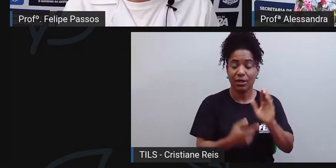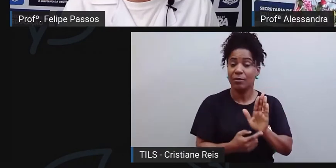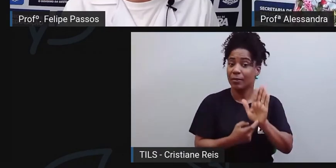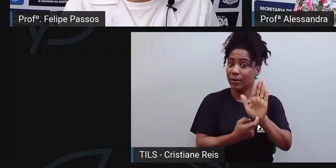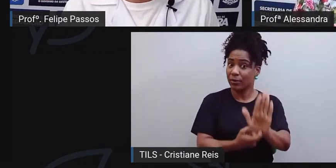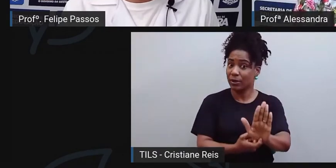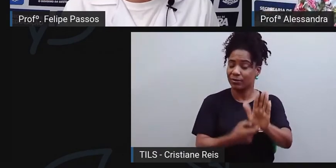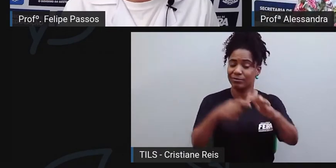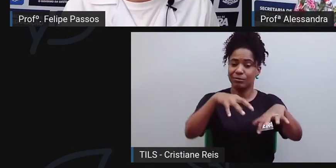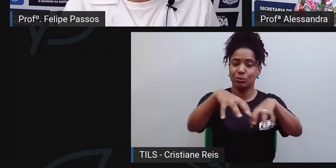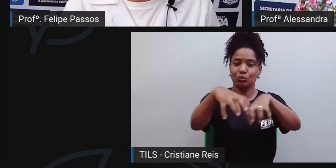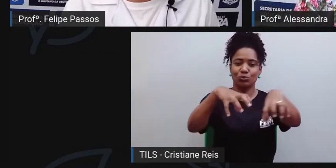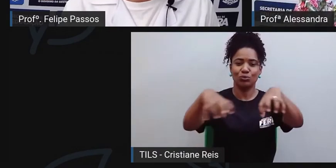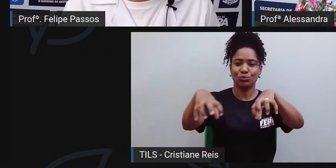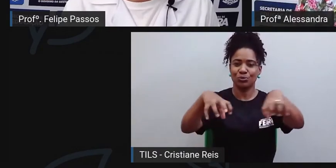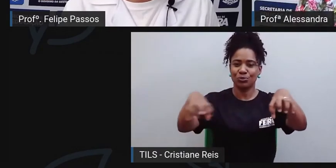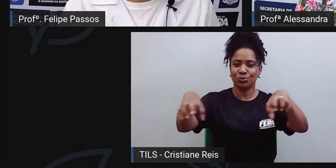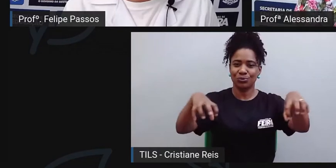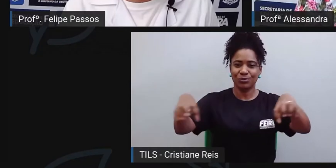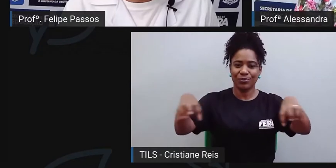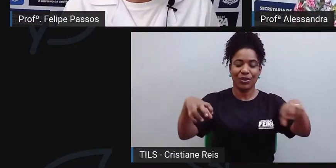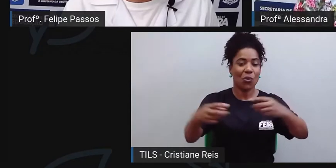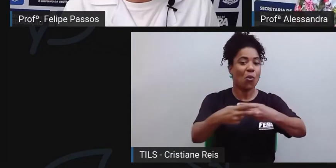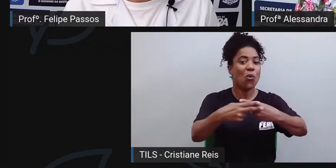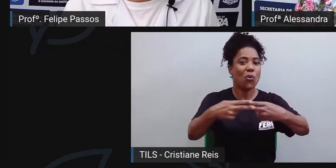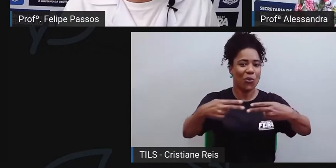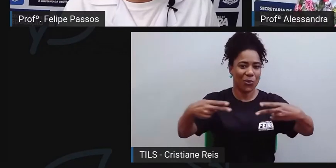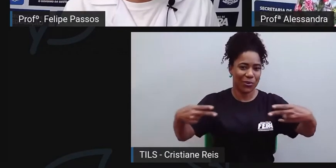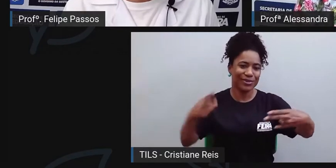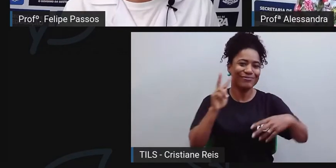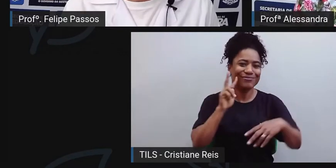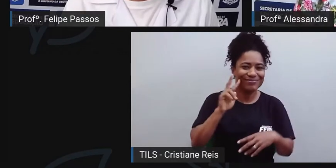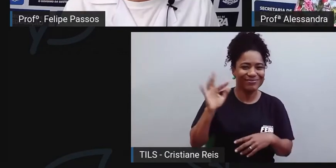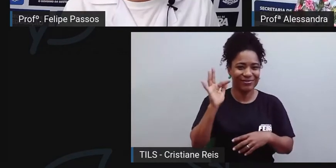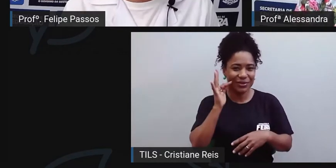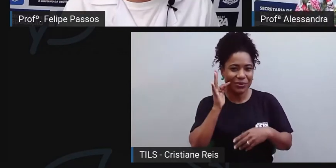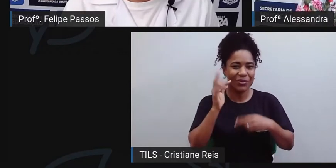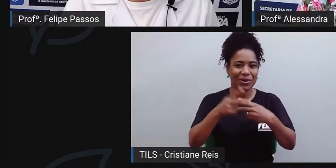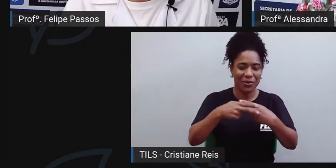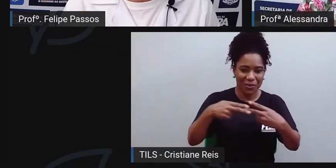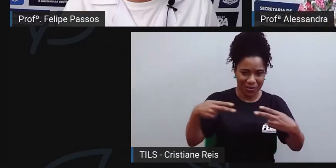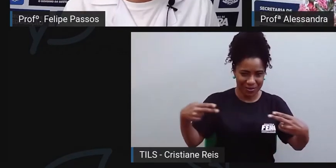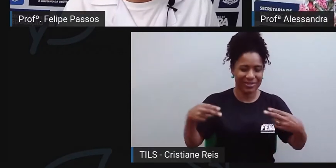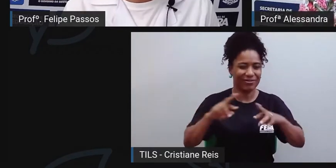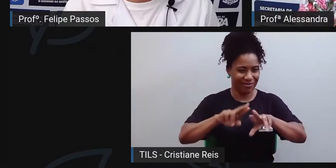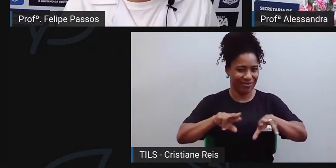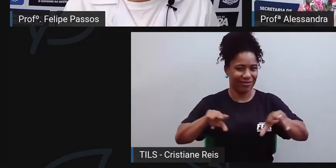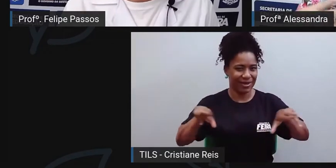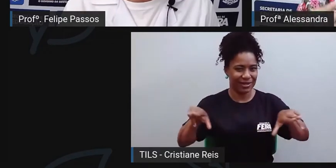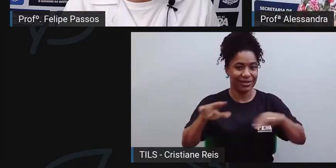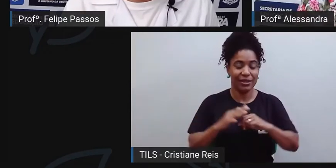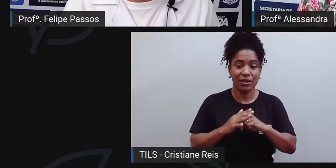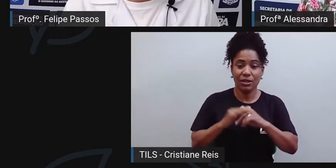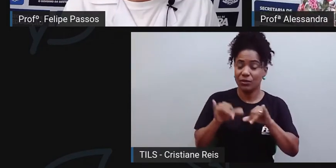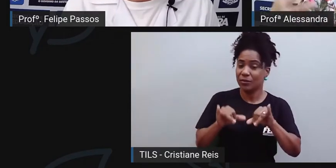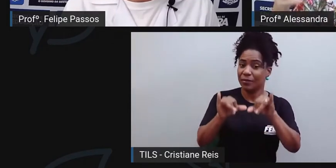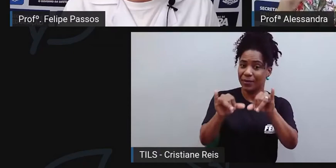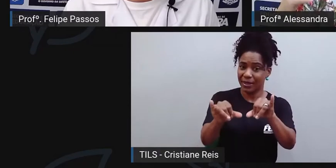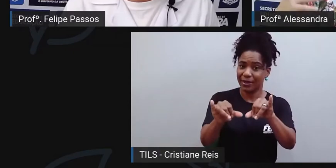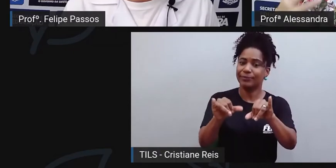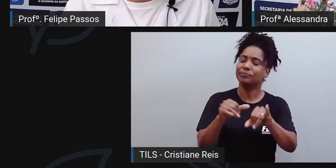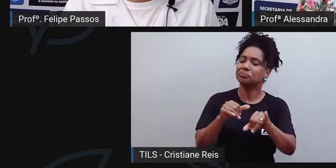uma feira livre, a exposição de mercadorias no espaço aberto. Diferente, no supermercado você vai chegar, você vai entrar